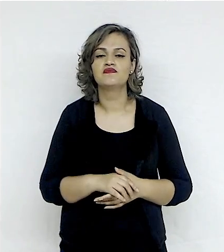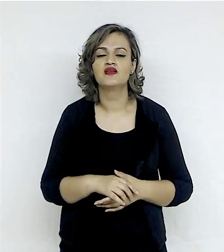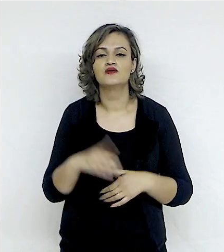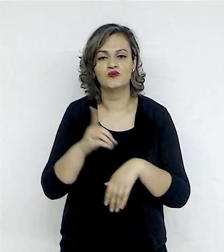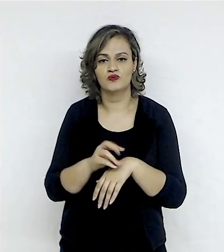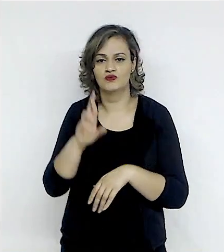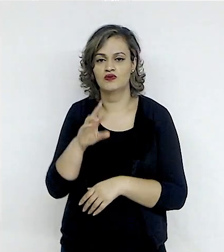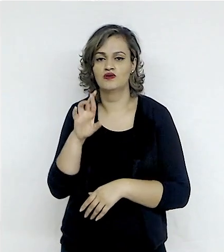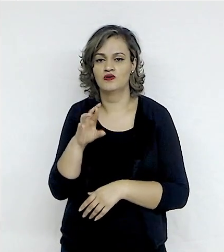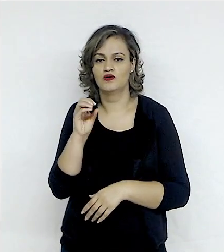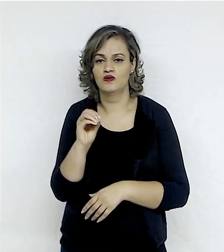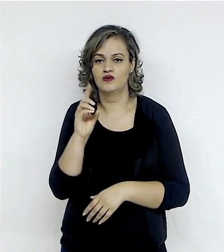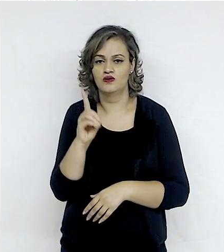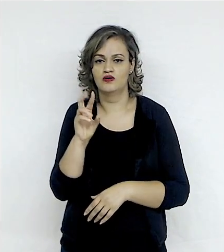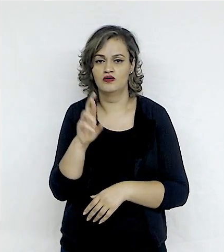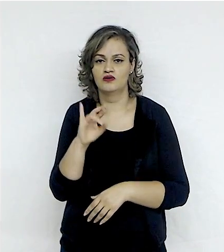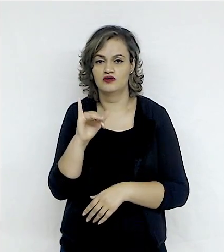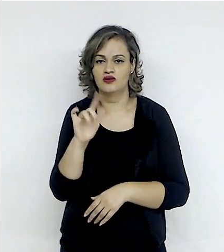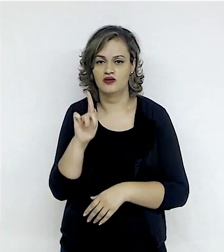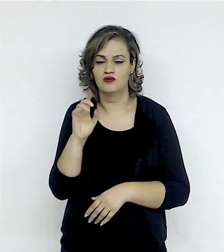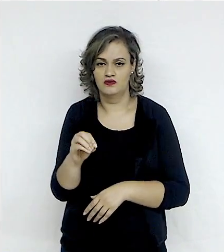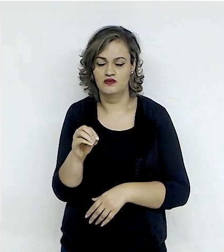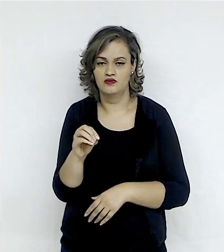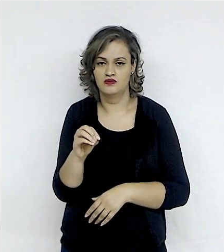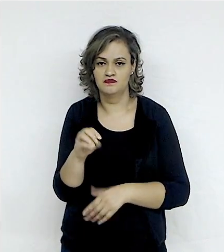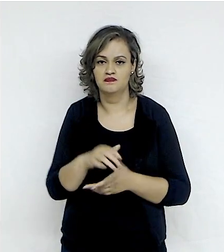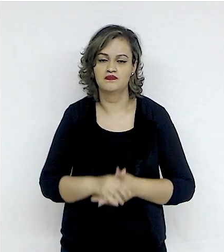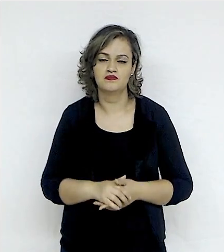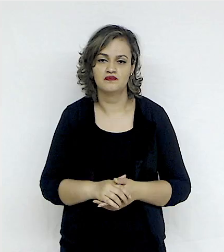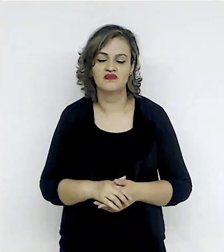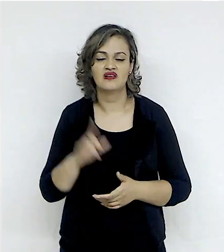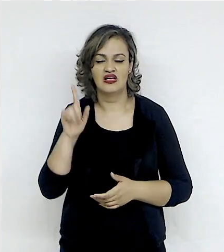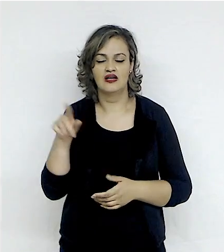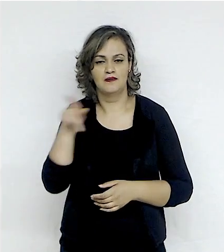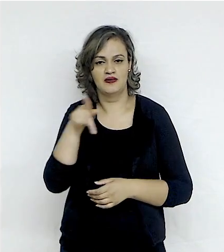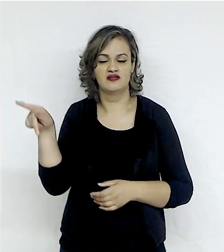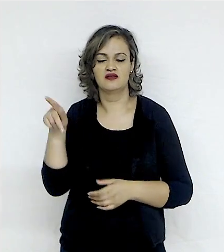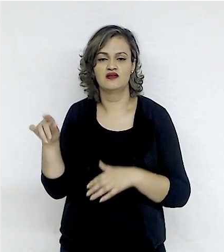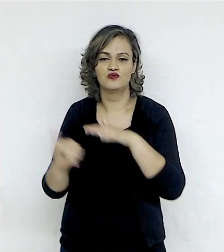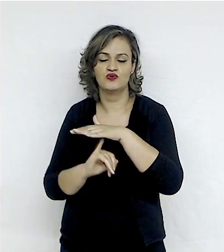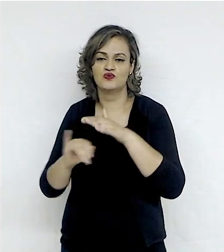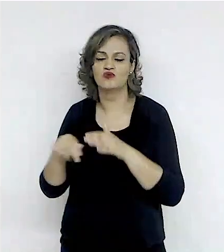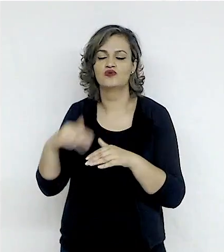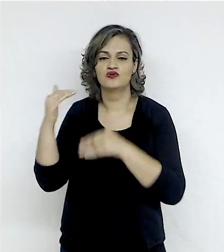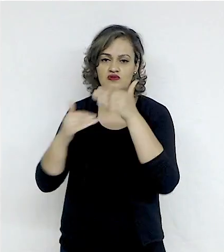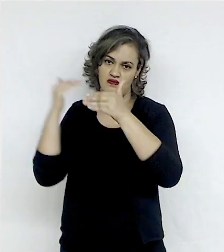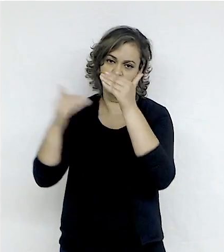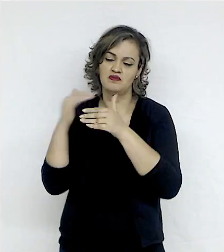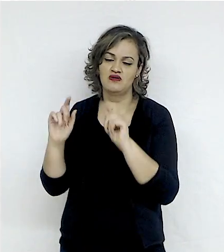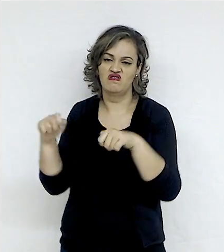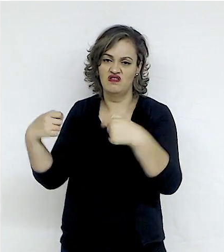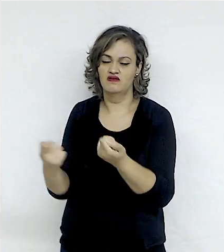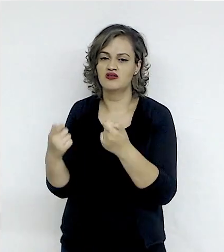doutor Rodrigo Alejandro Cecim Barrud Torres, que é presidente do Instituto Nacional de Desenvolvimento e